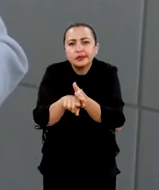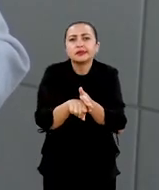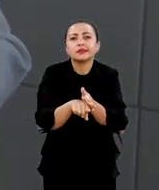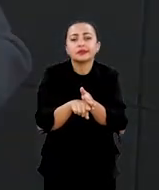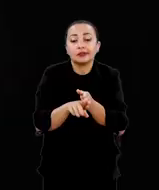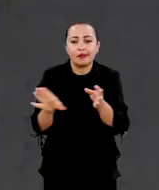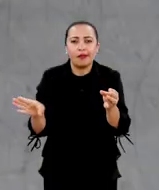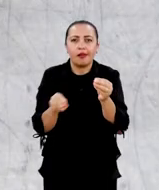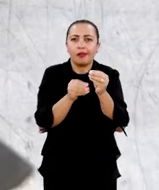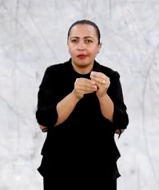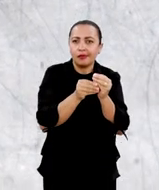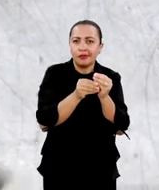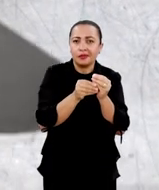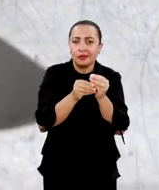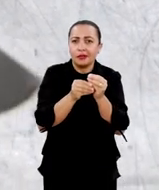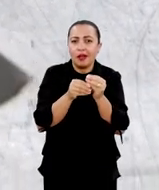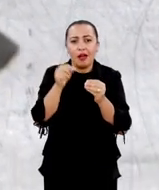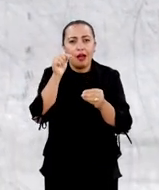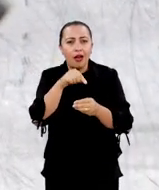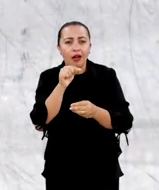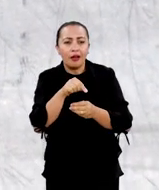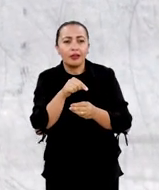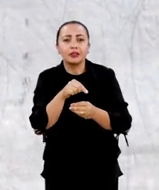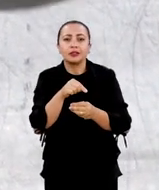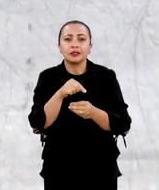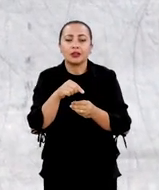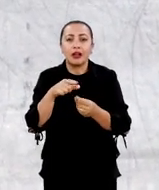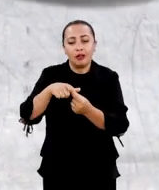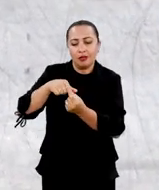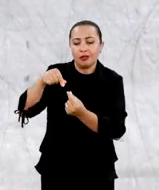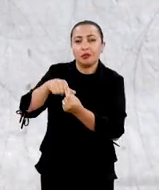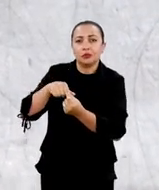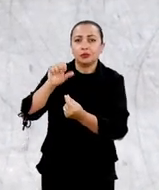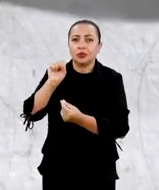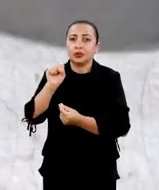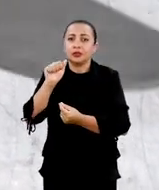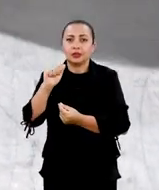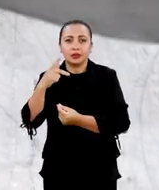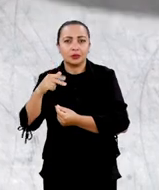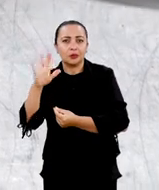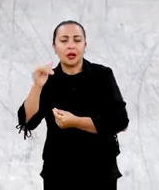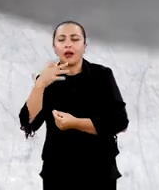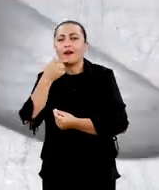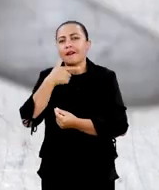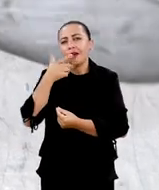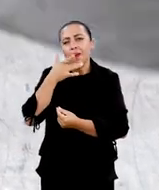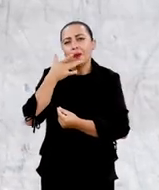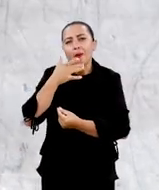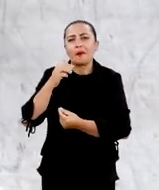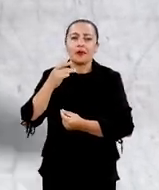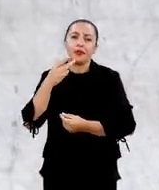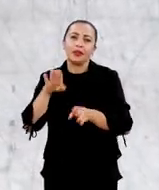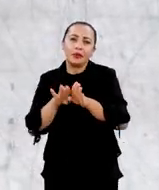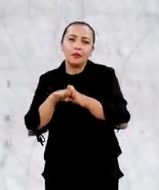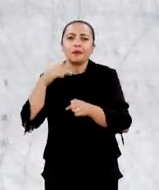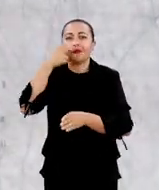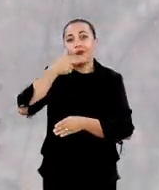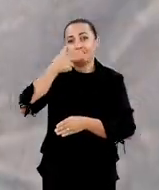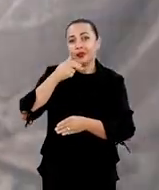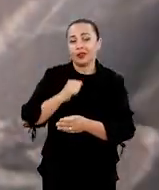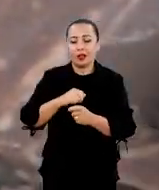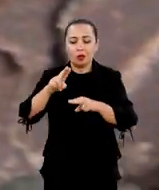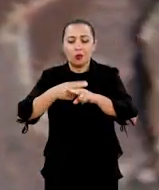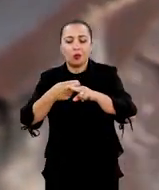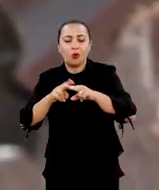pesquisa agregar essa amêndoa de sapucaia que é saborosa, que é extremamente nutritiva